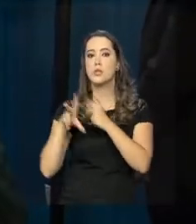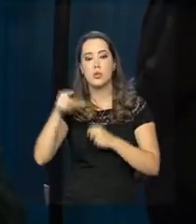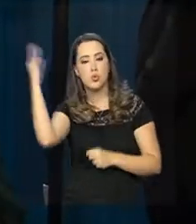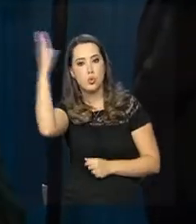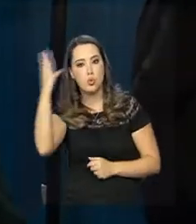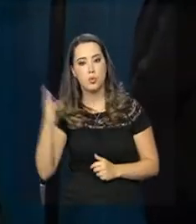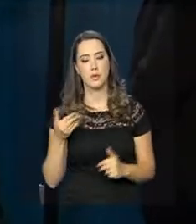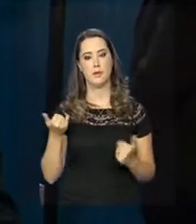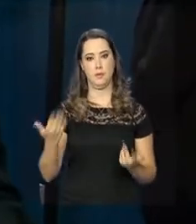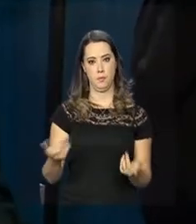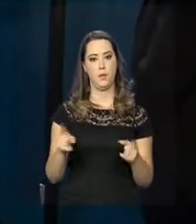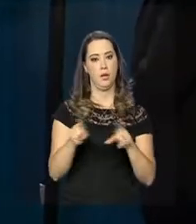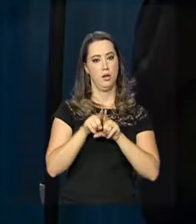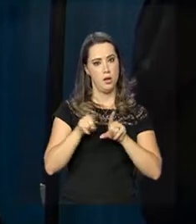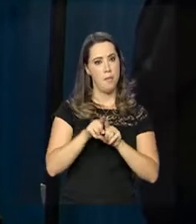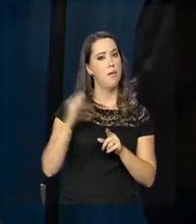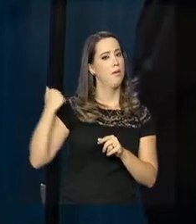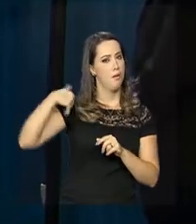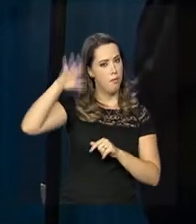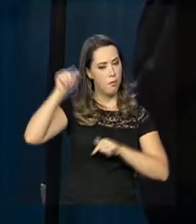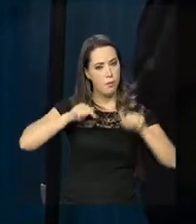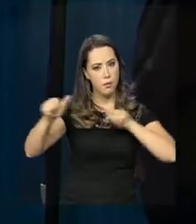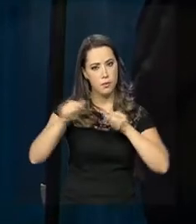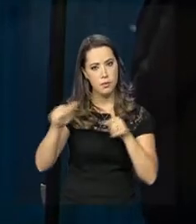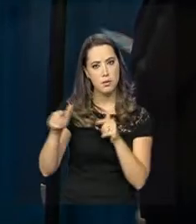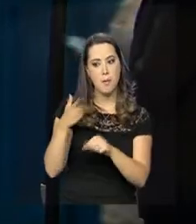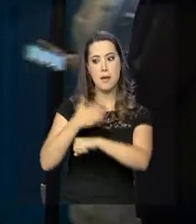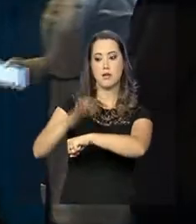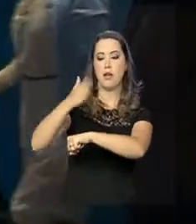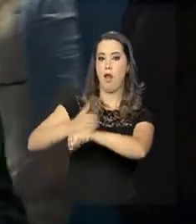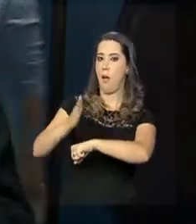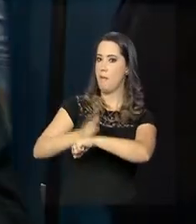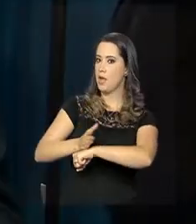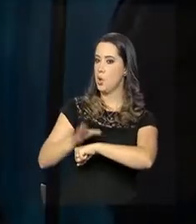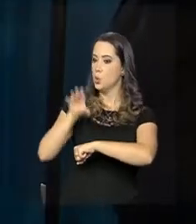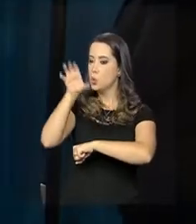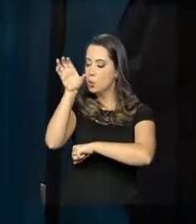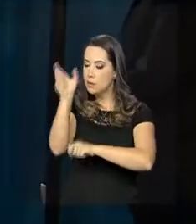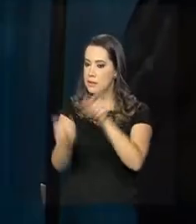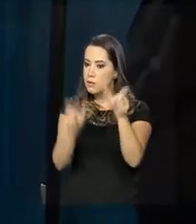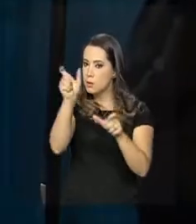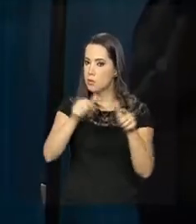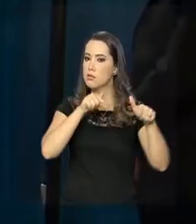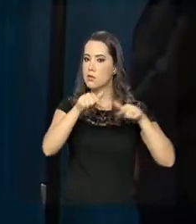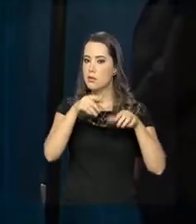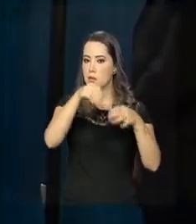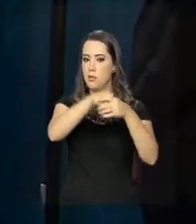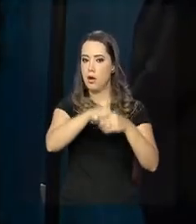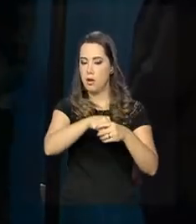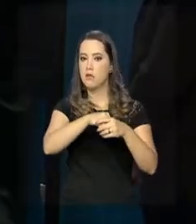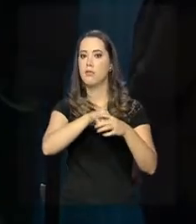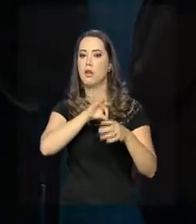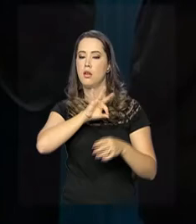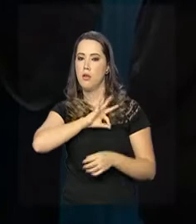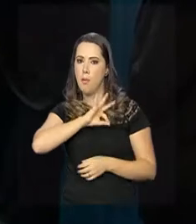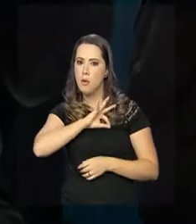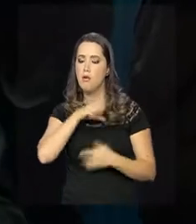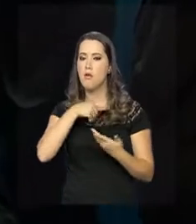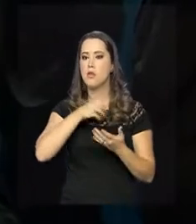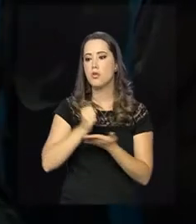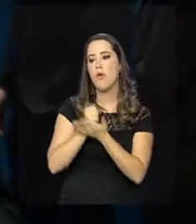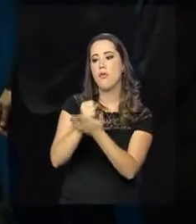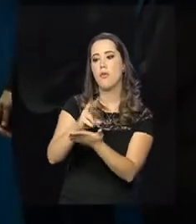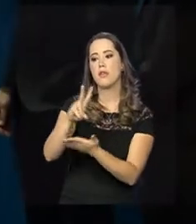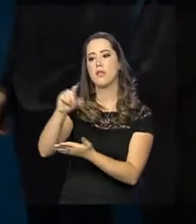maior trabalho de qualificação dos profissionais envolvidos aí na área da segurança pública em todo o país, com a oferta de vagas aí